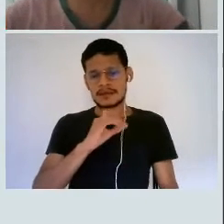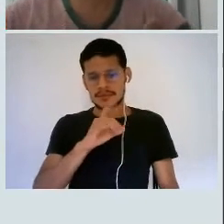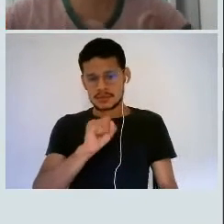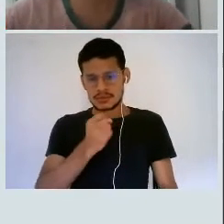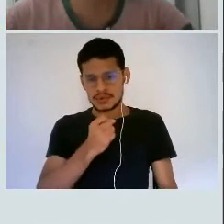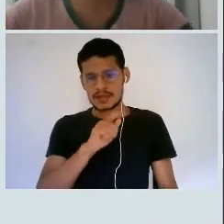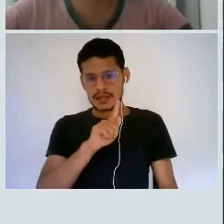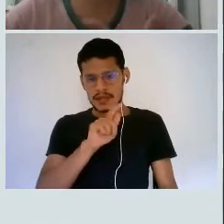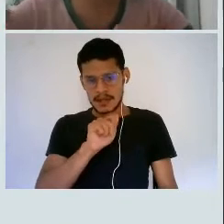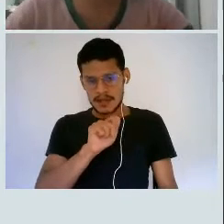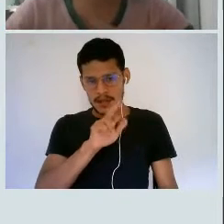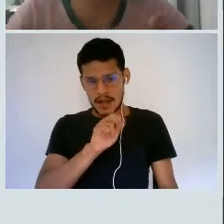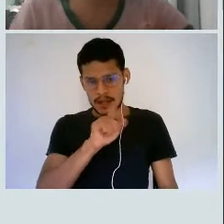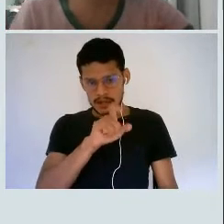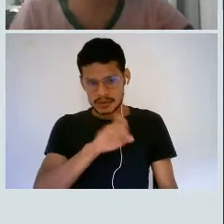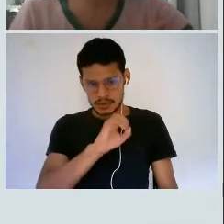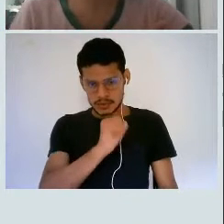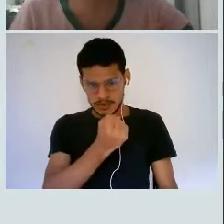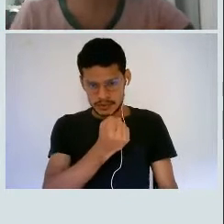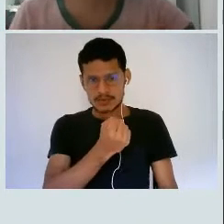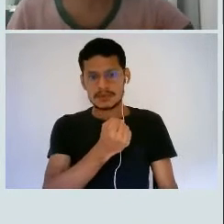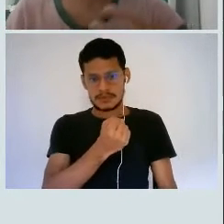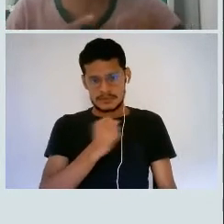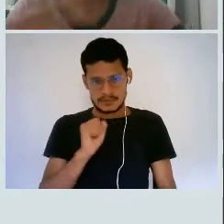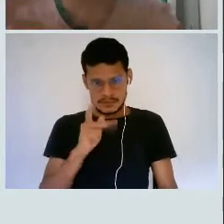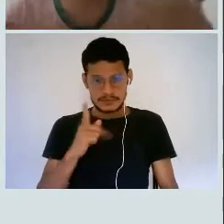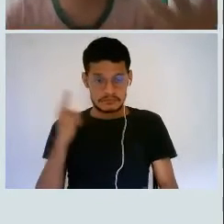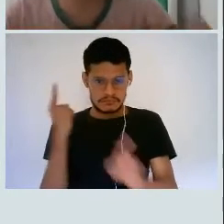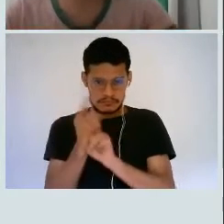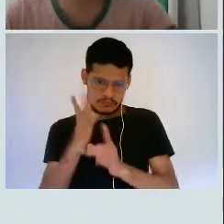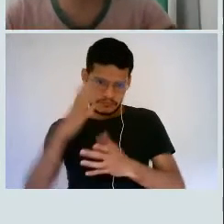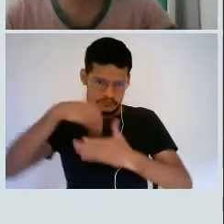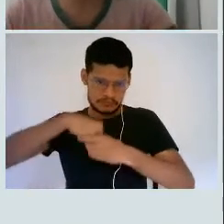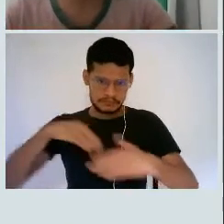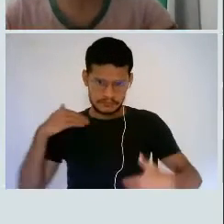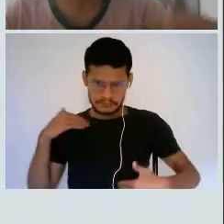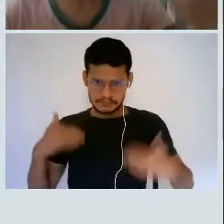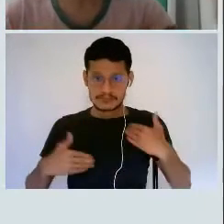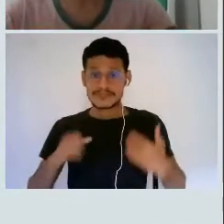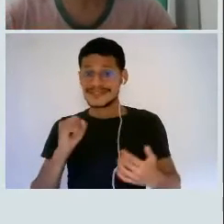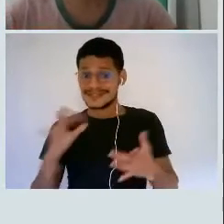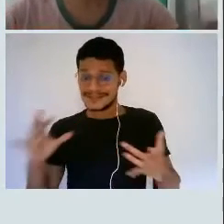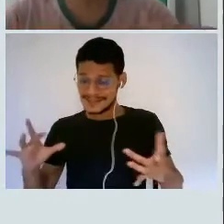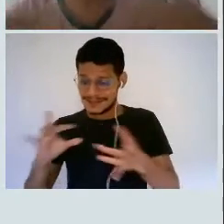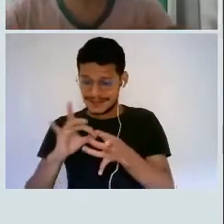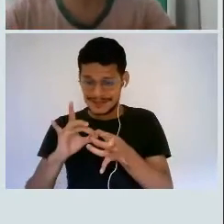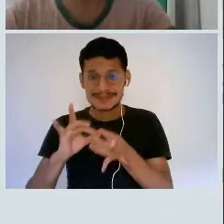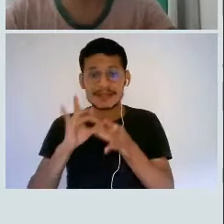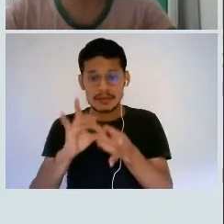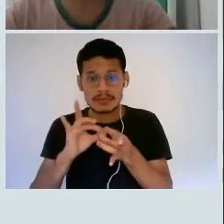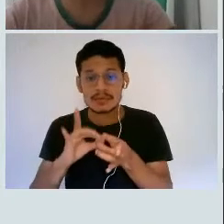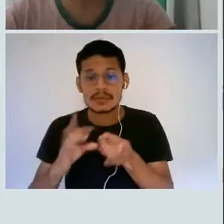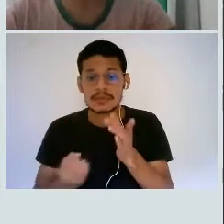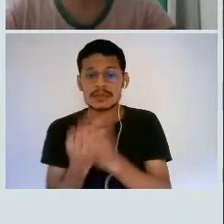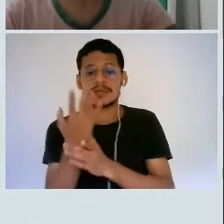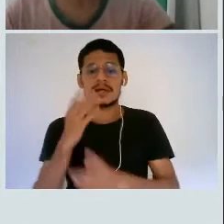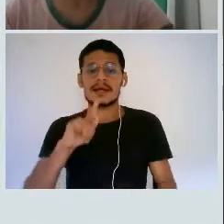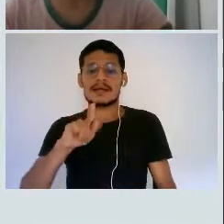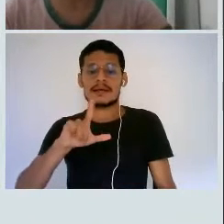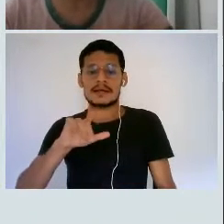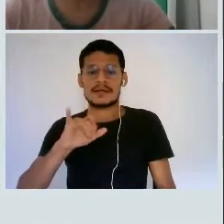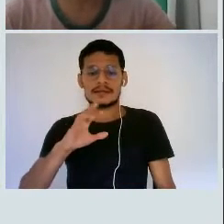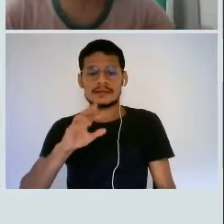tá? Os ácidos graxos que estão encontrados no nosso corpo. Quando eles fazem essa associação, eles formam os glicerídeos, ok?